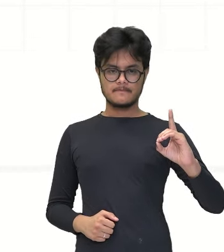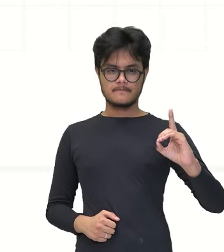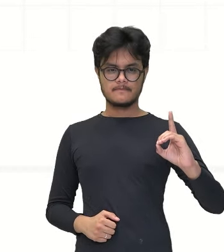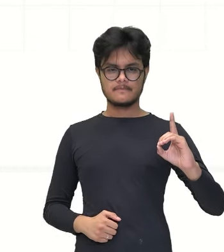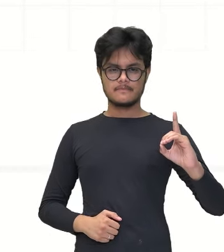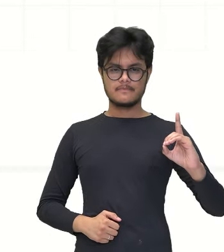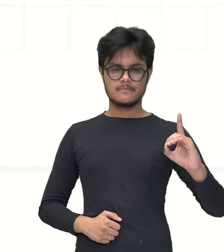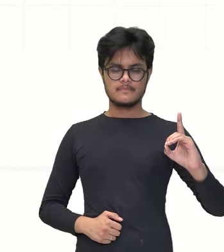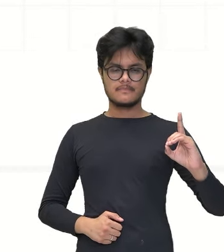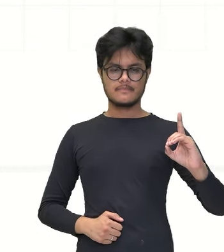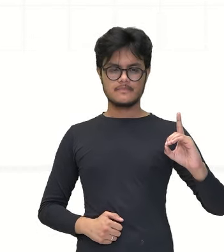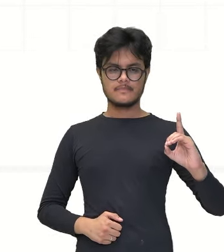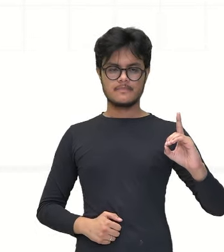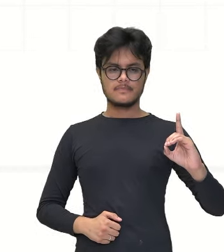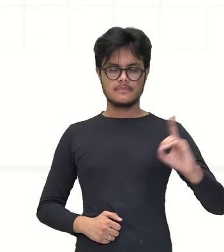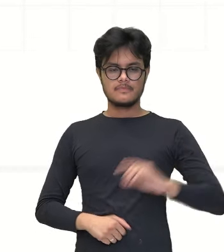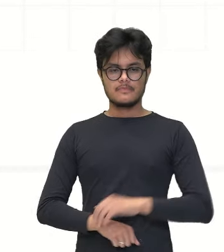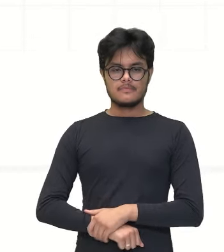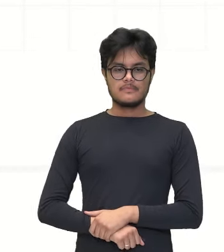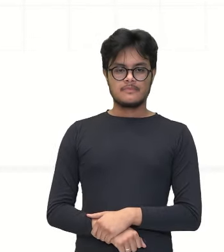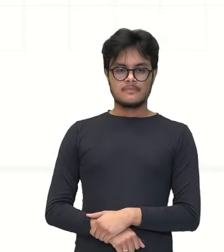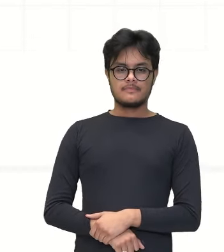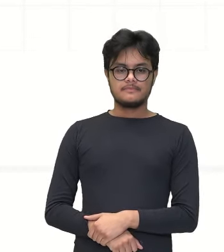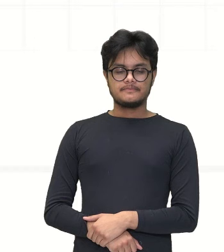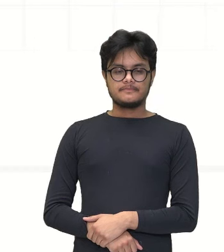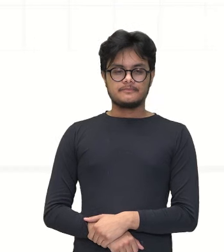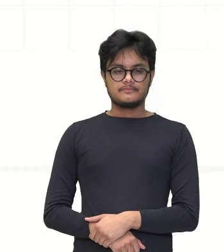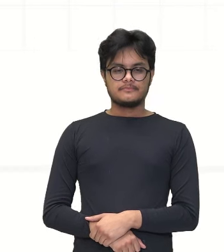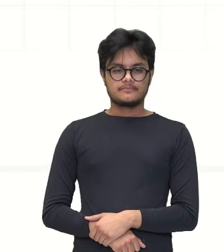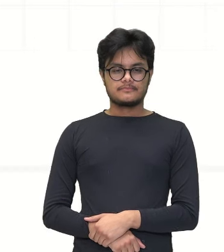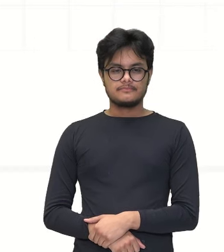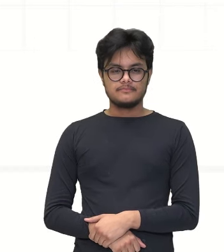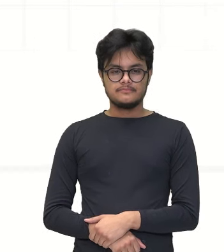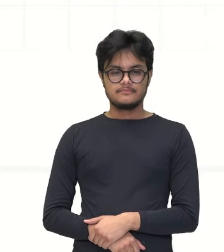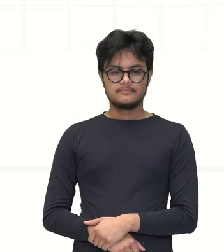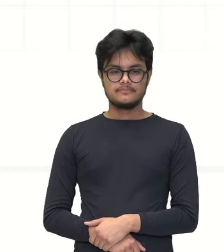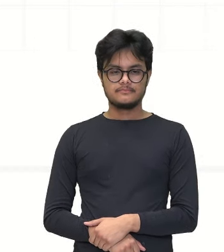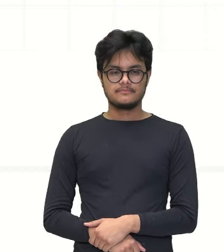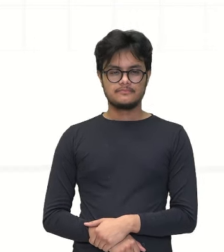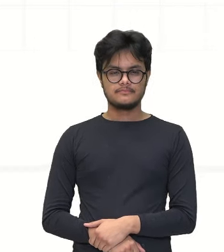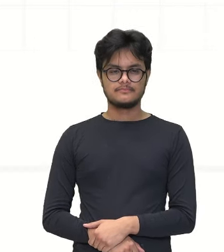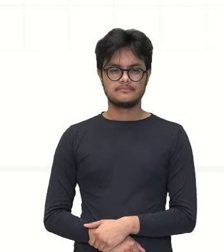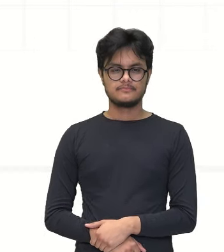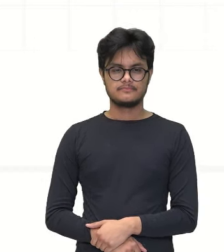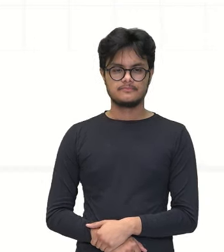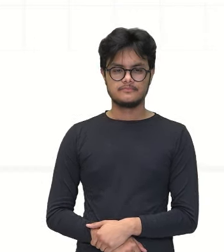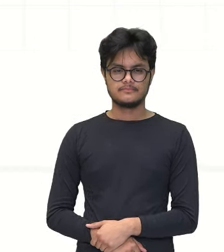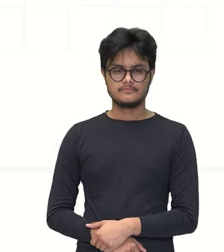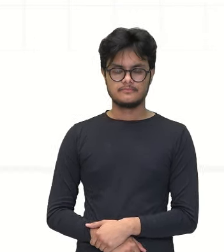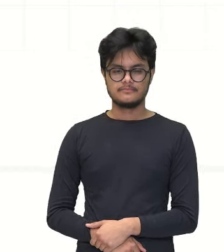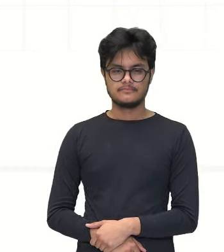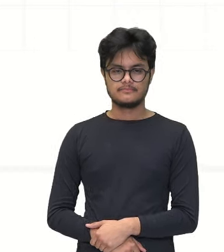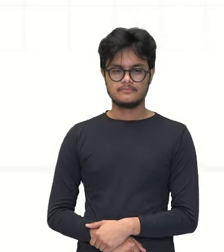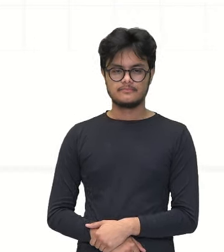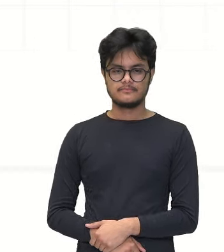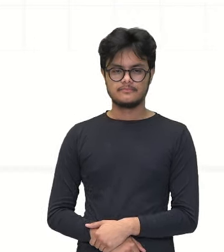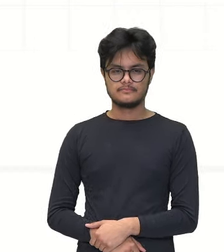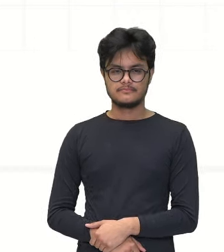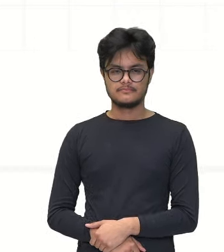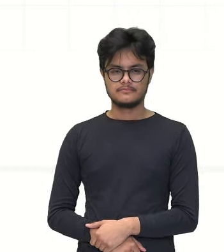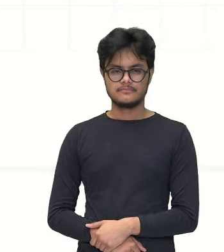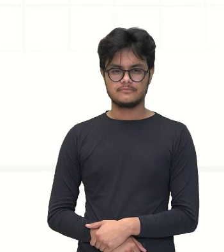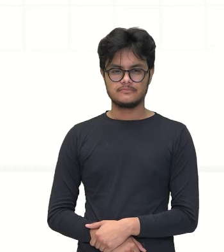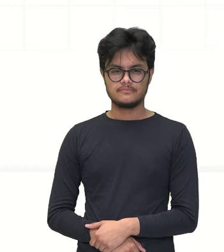a esse valor ao quadrado. Então, menos 6 ao quadrado. Aí, tem que ser mais